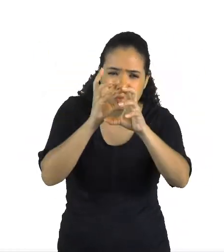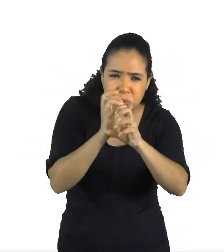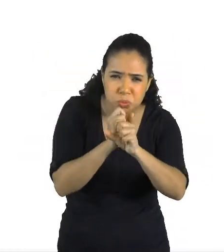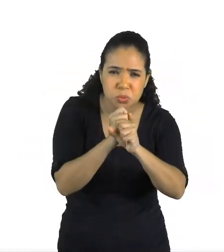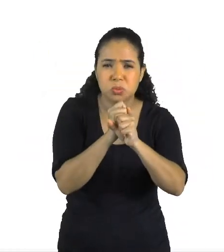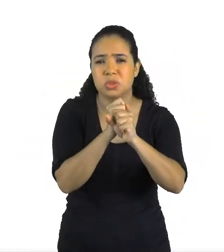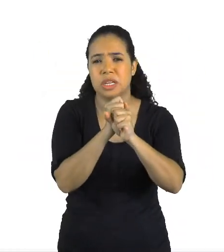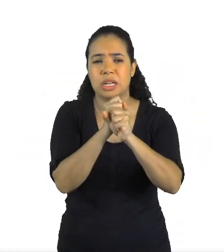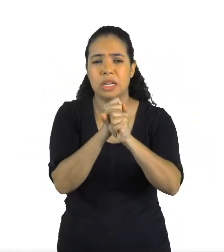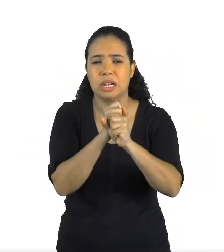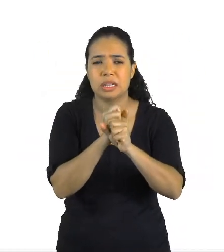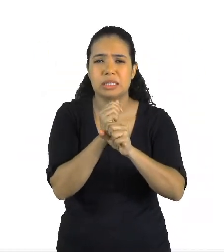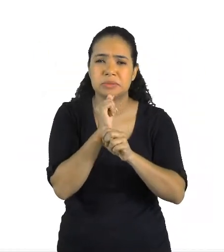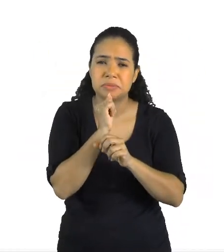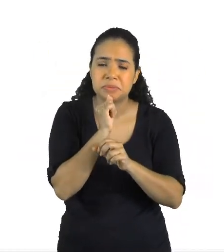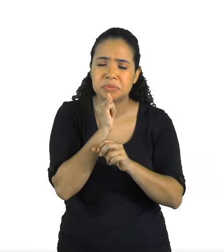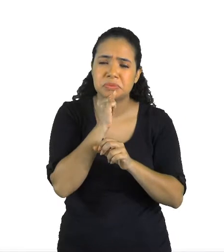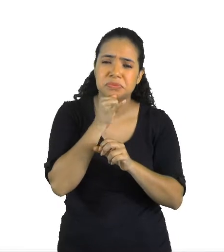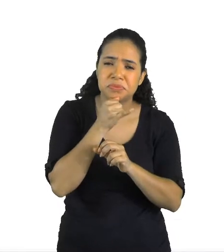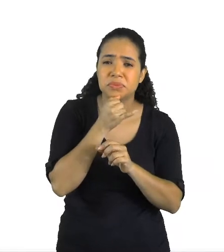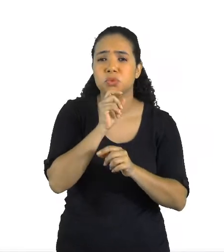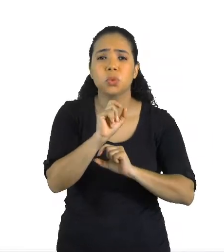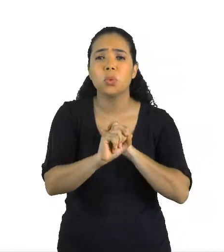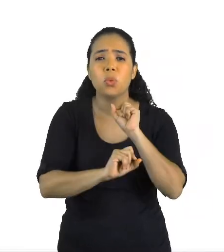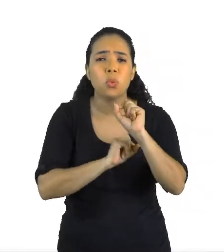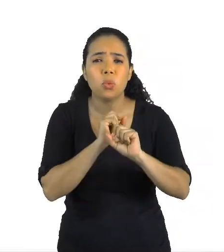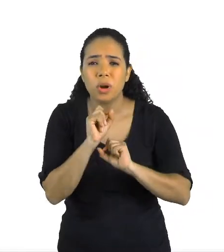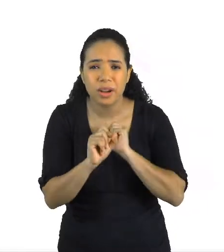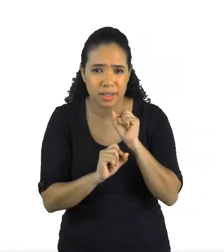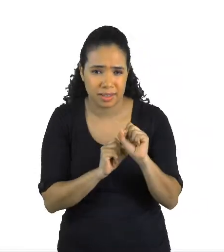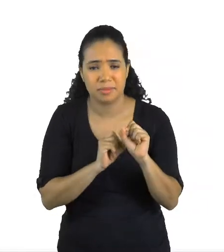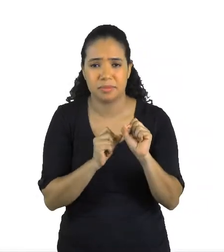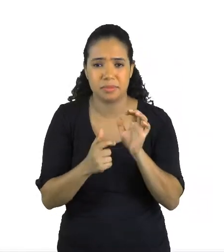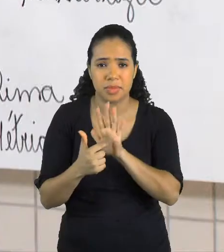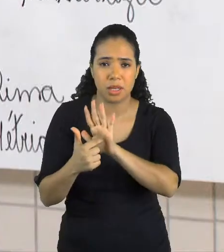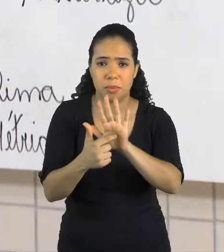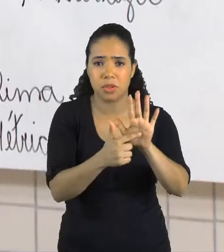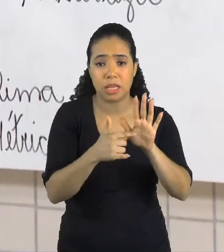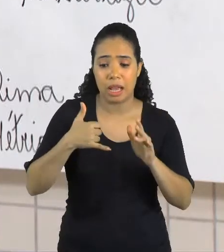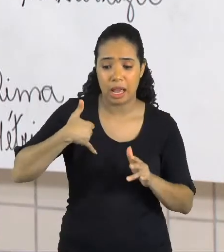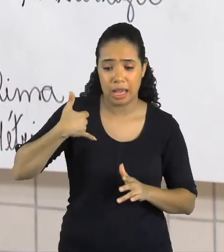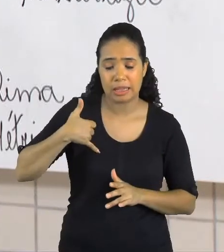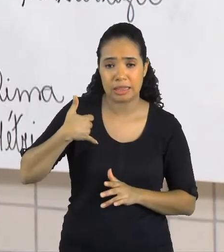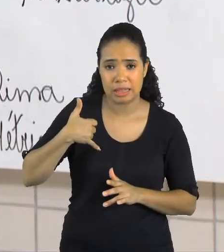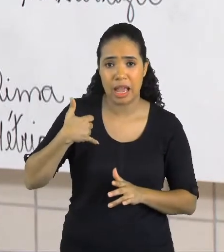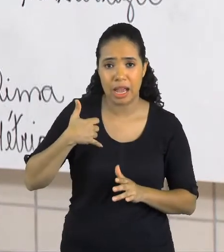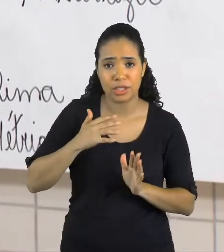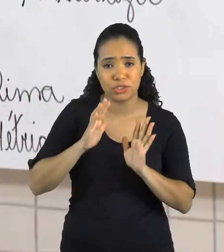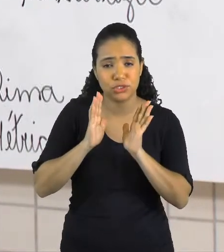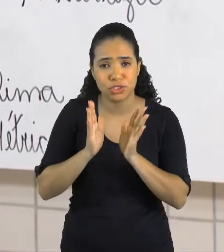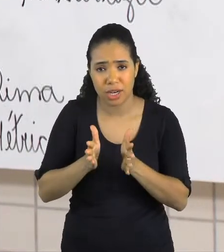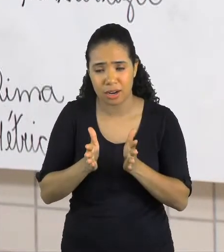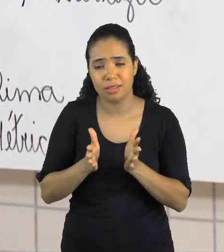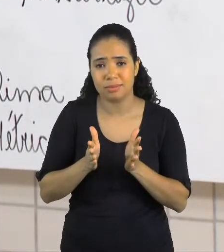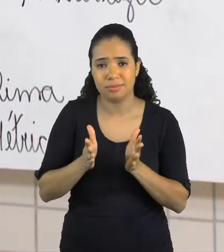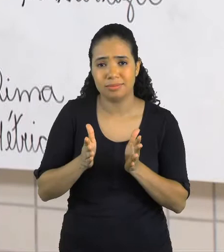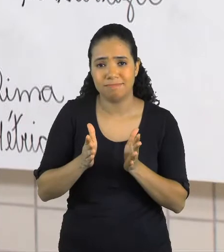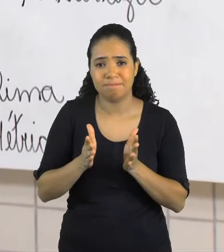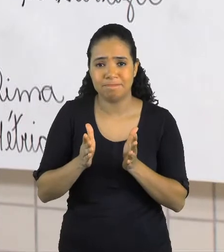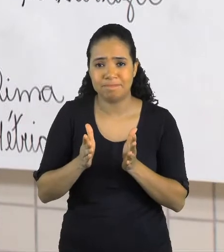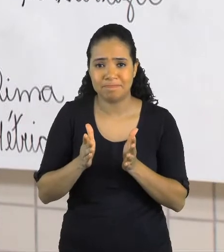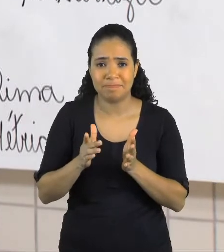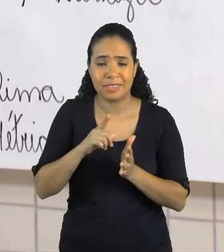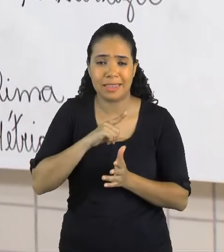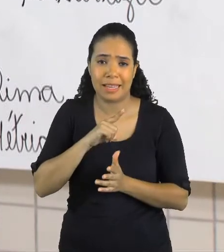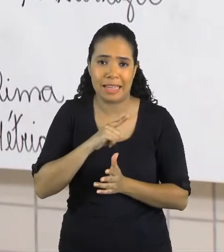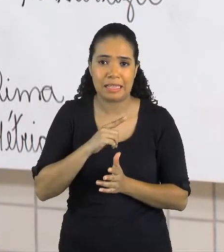morta? Então, ele quis representar que a idade chegou para ele. Ele não é mais criança,